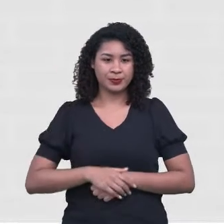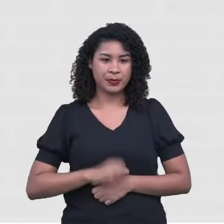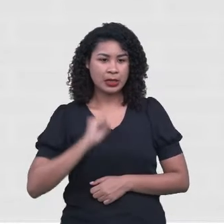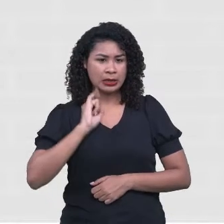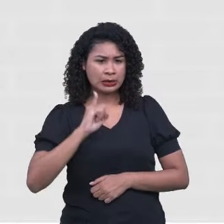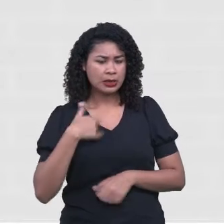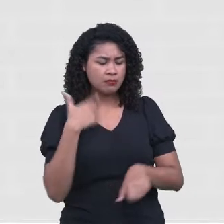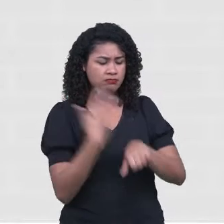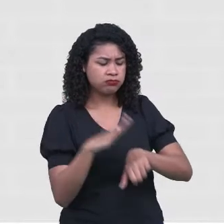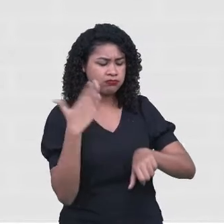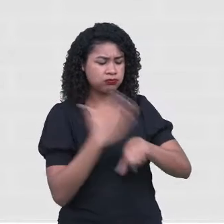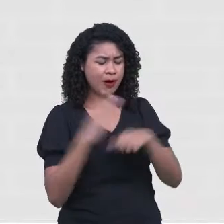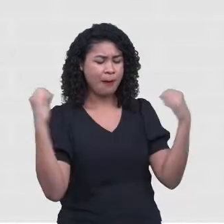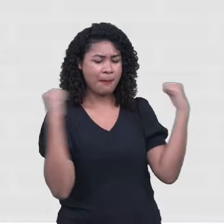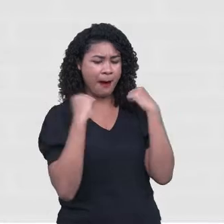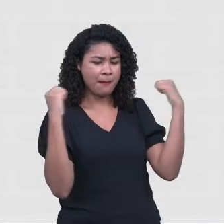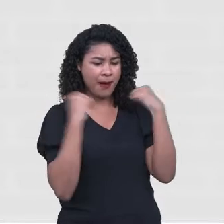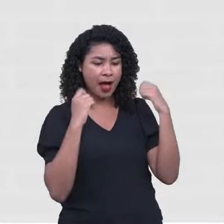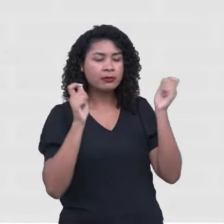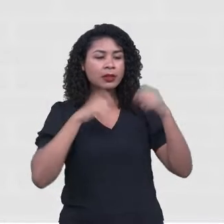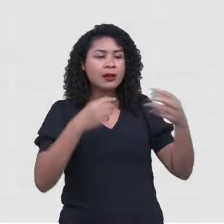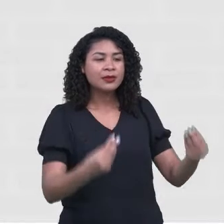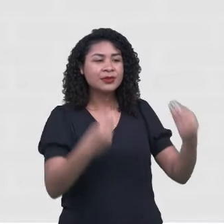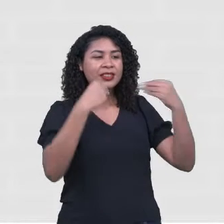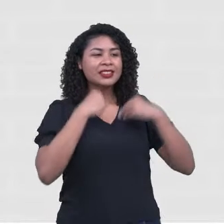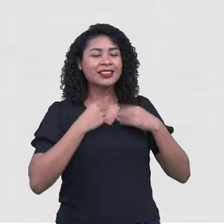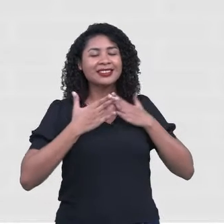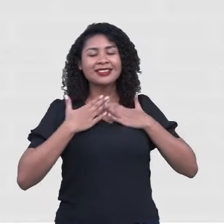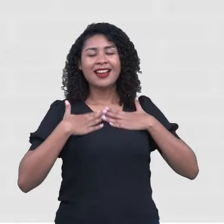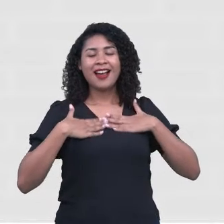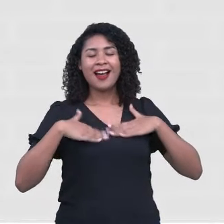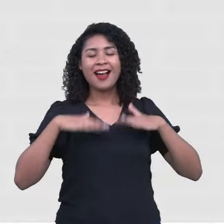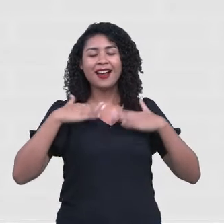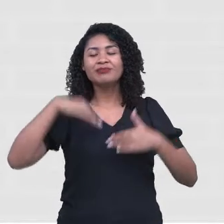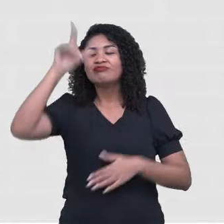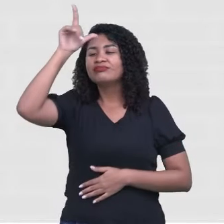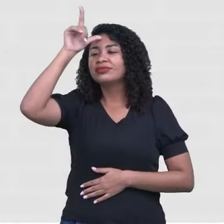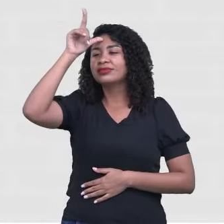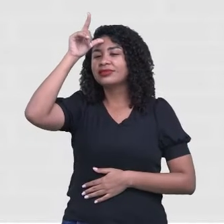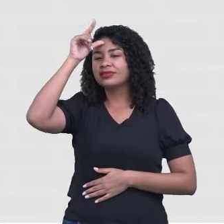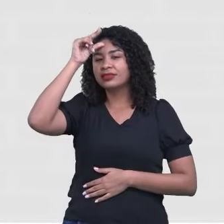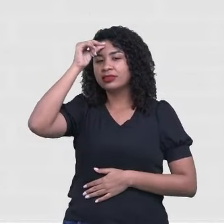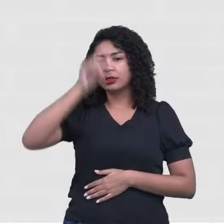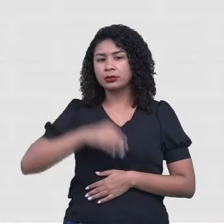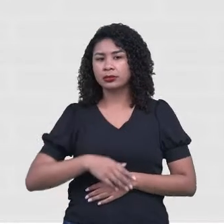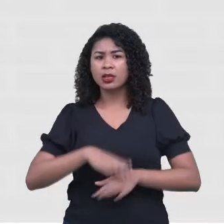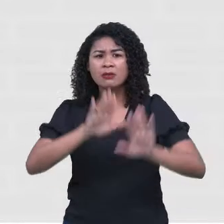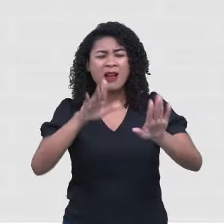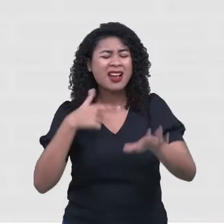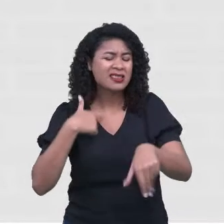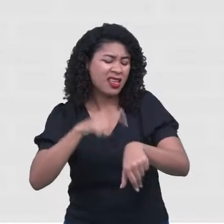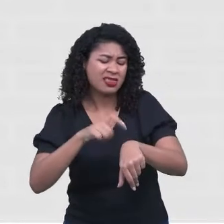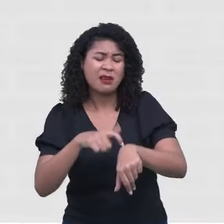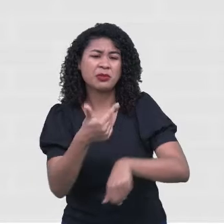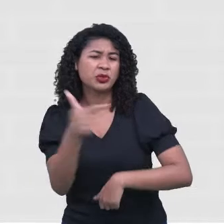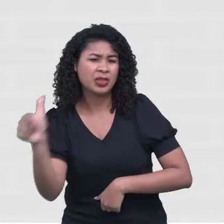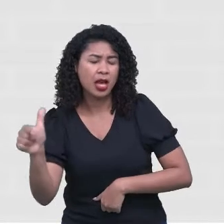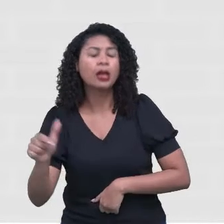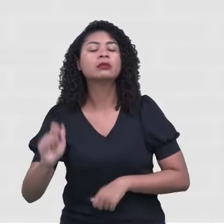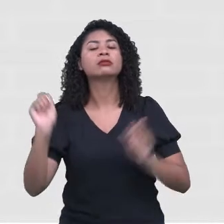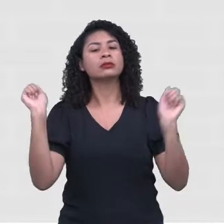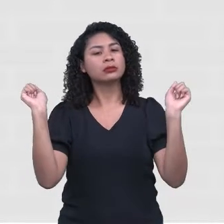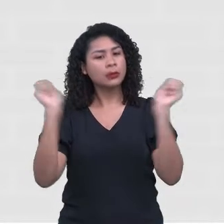sensação de bem-estar e relaxamento. Eu não tenho tempo. Tem tempo, sim.